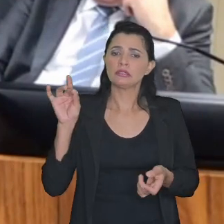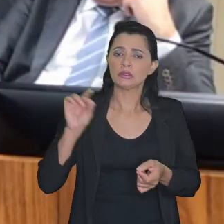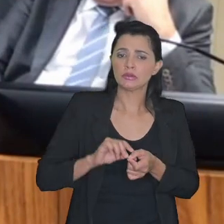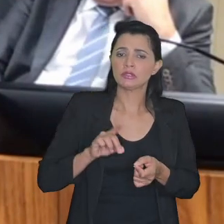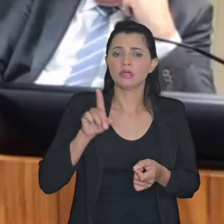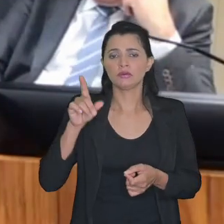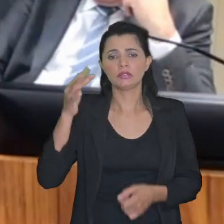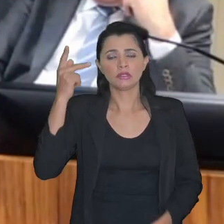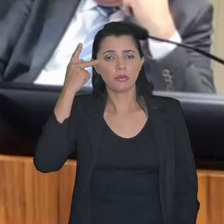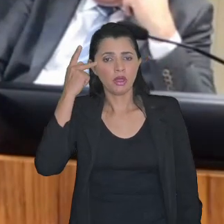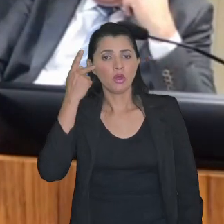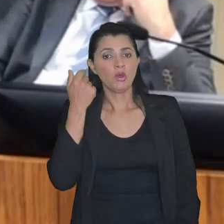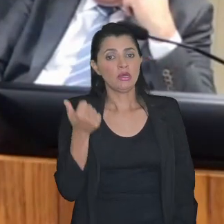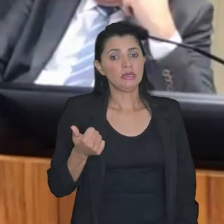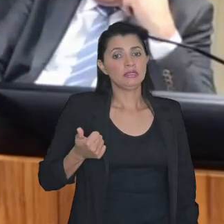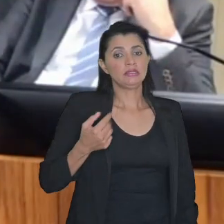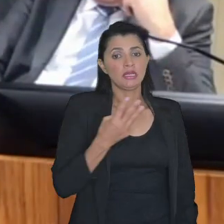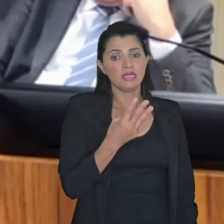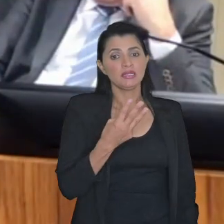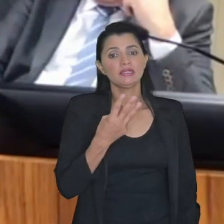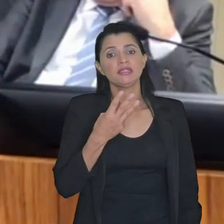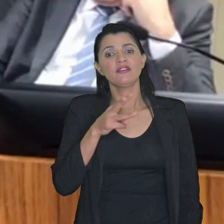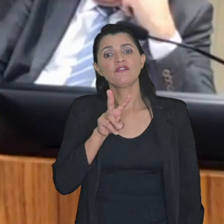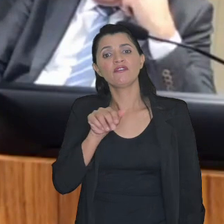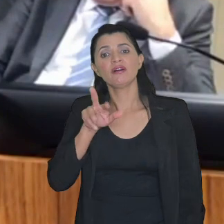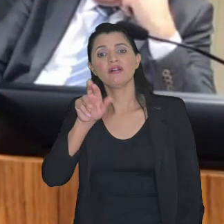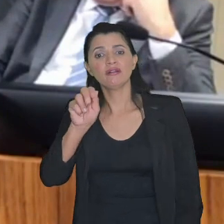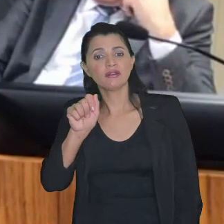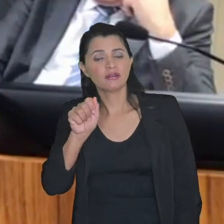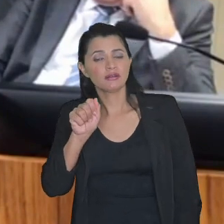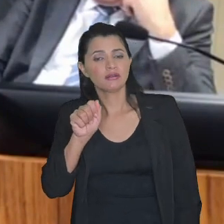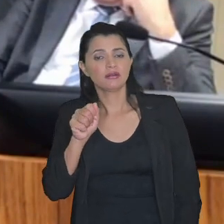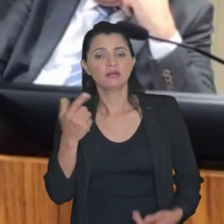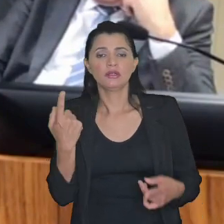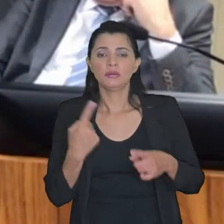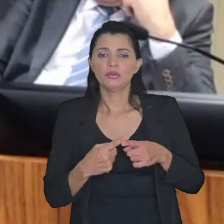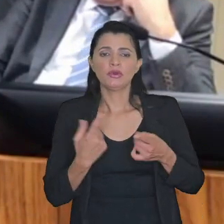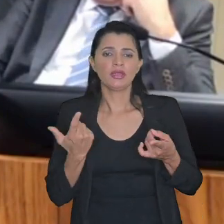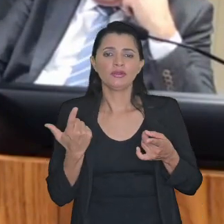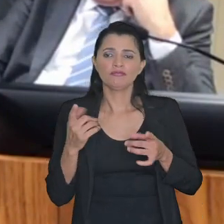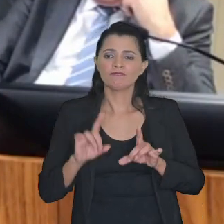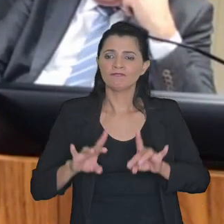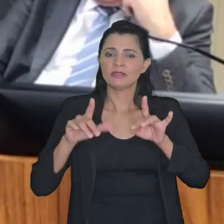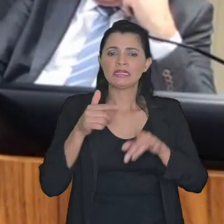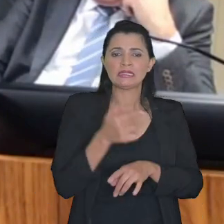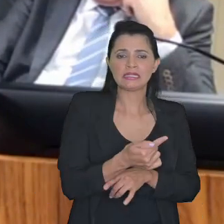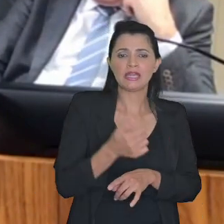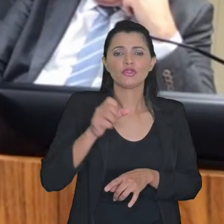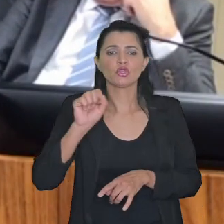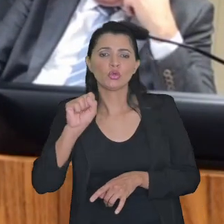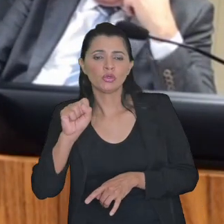13 varas por que você não especializa 7, 8